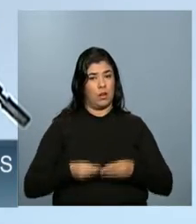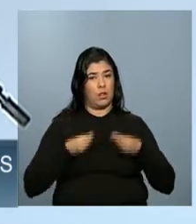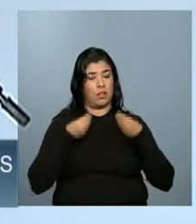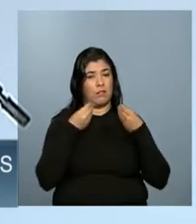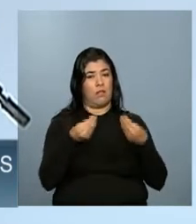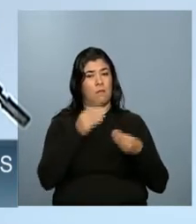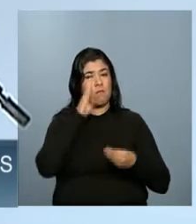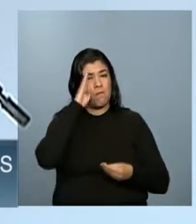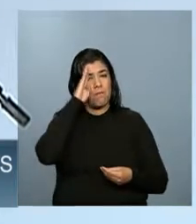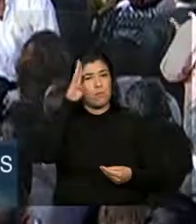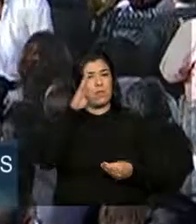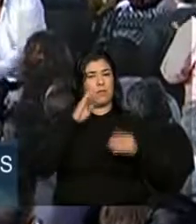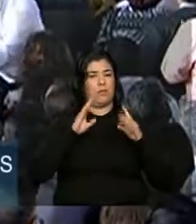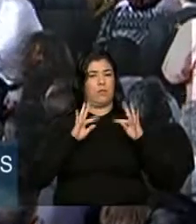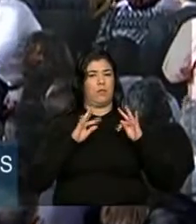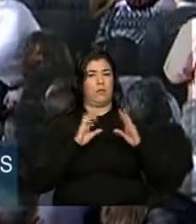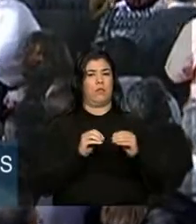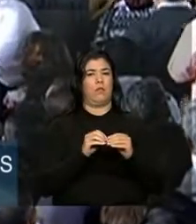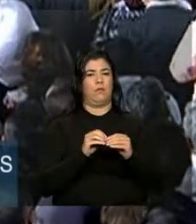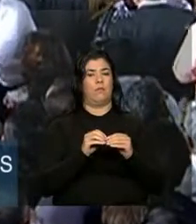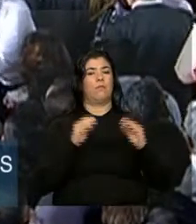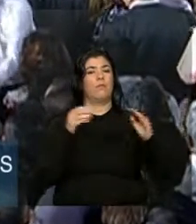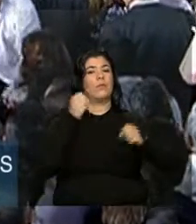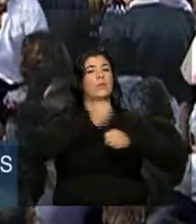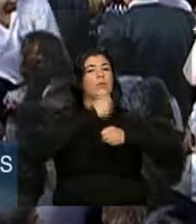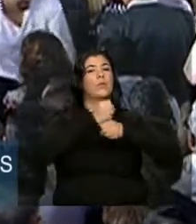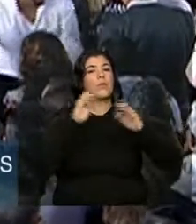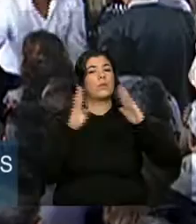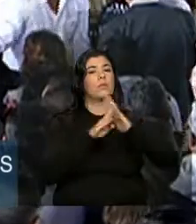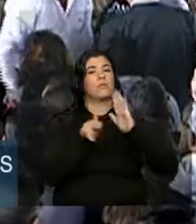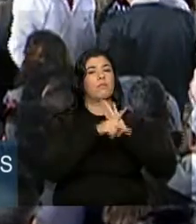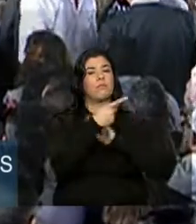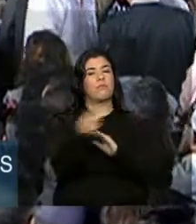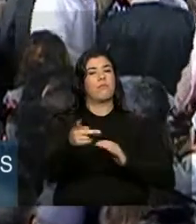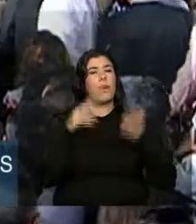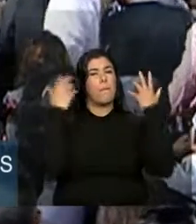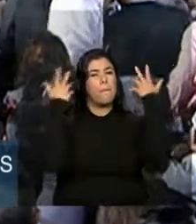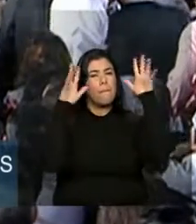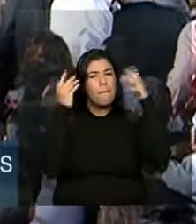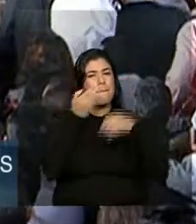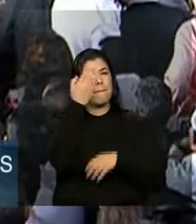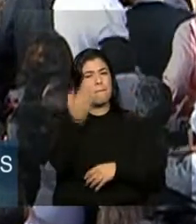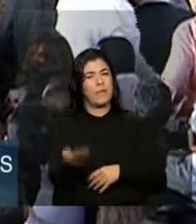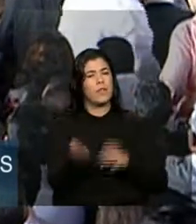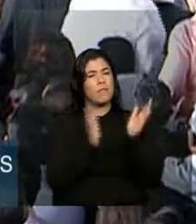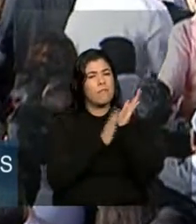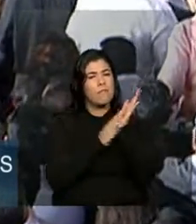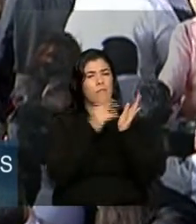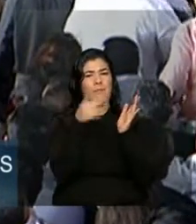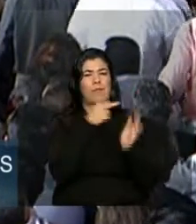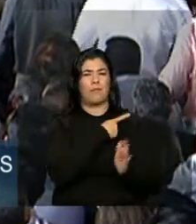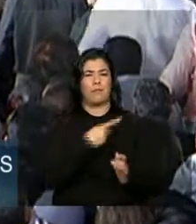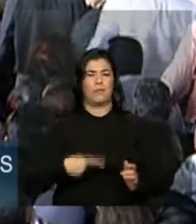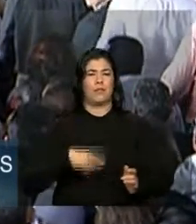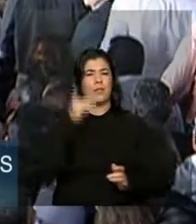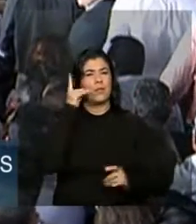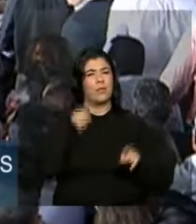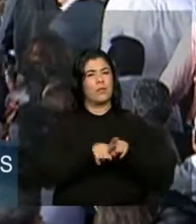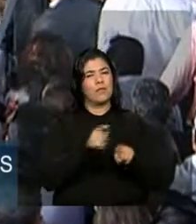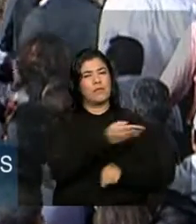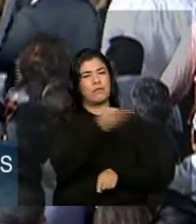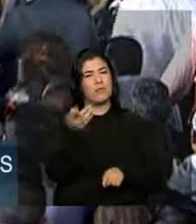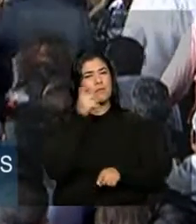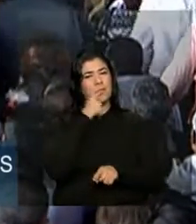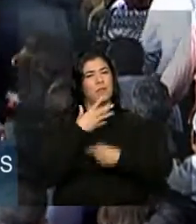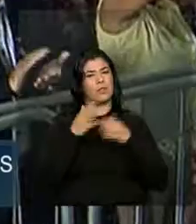prioridade total à casa própria de vocês. Parabéns, presidenta Dilma. Parabéns a cada um de vocês que ganhou a casa.